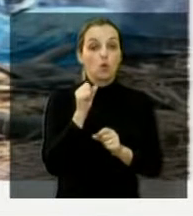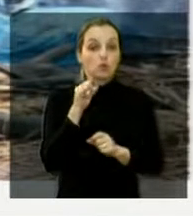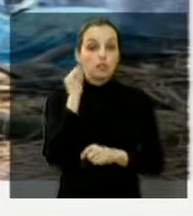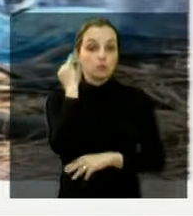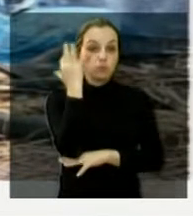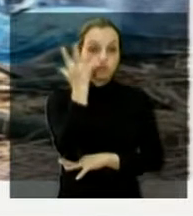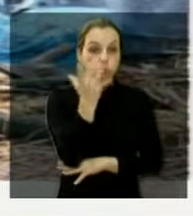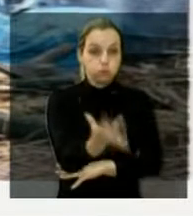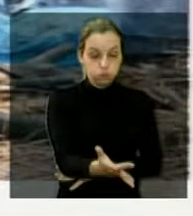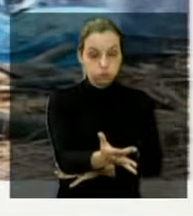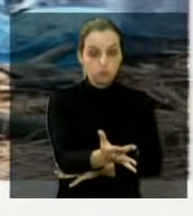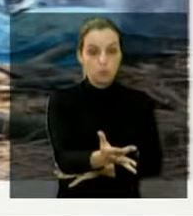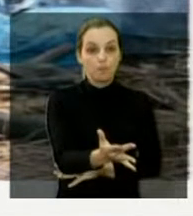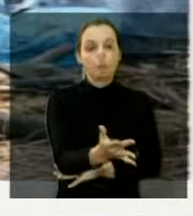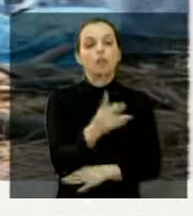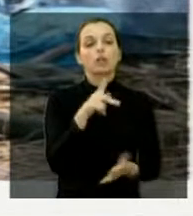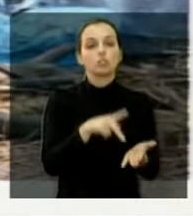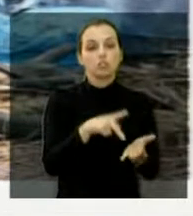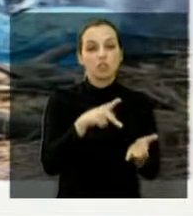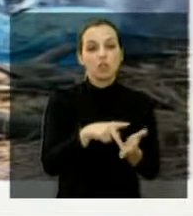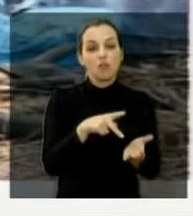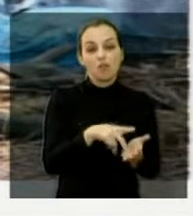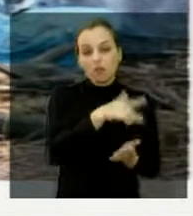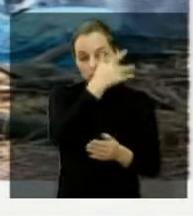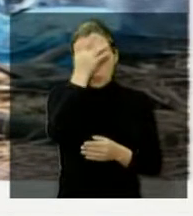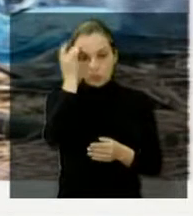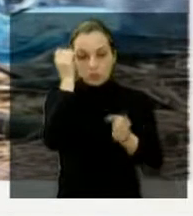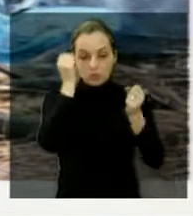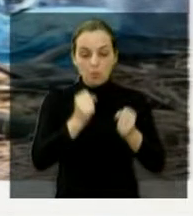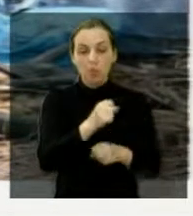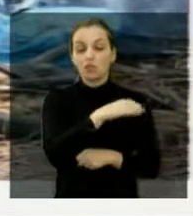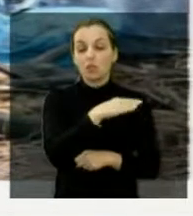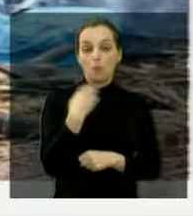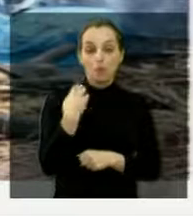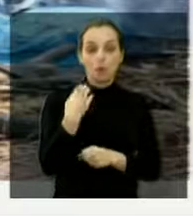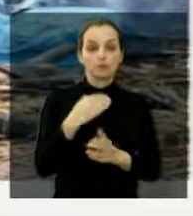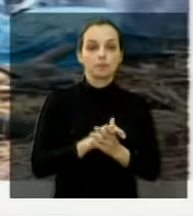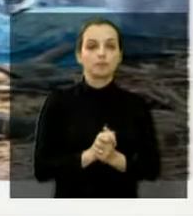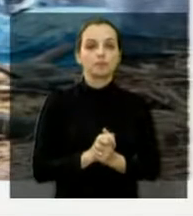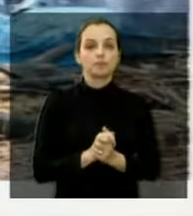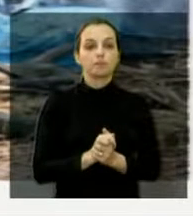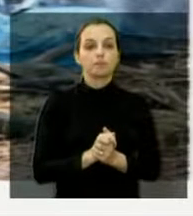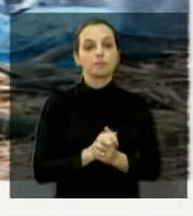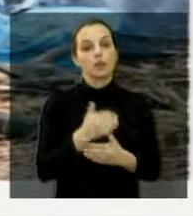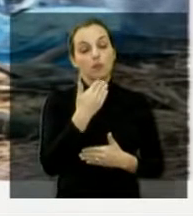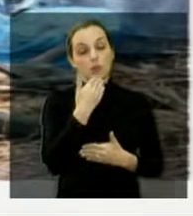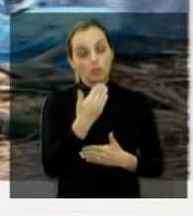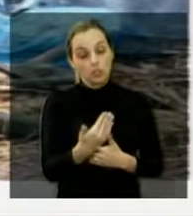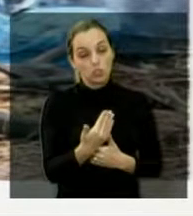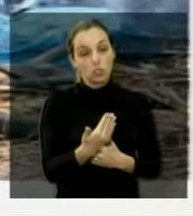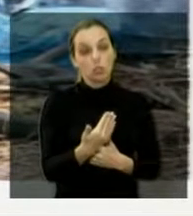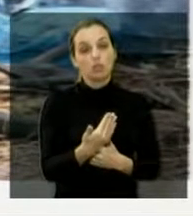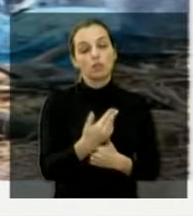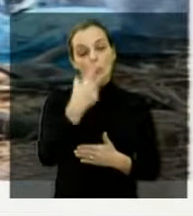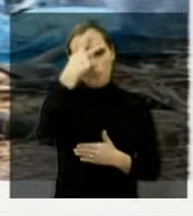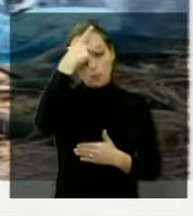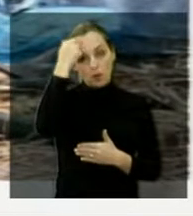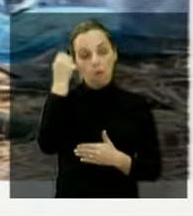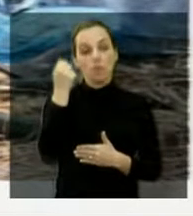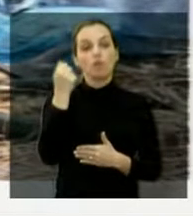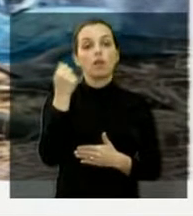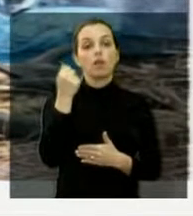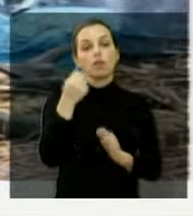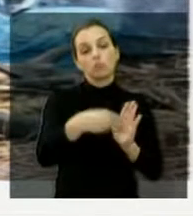árvore, certamente terá registro ali de vítimas graves ou fatais. Então, gente está pedindo isso daí, o prefeito pediu para que